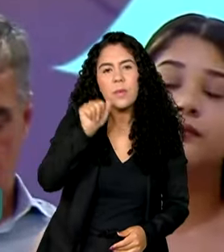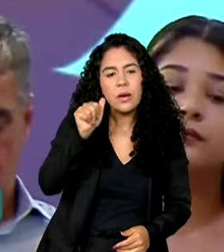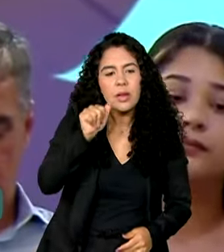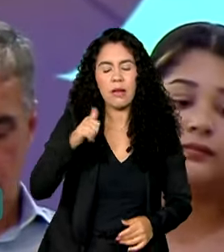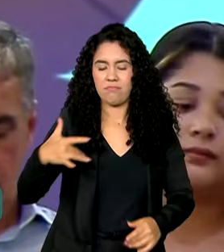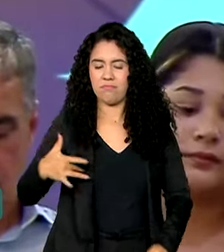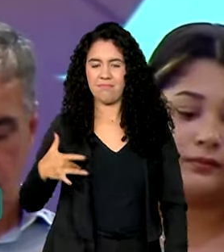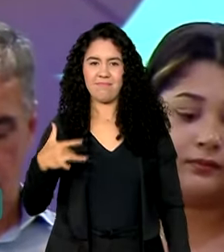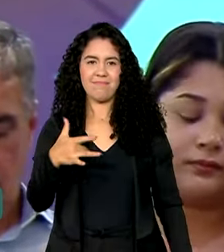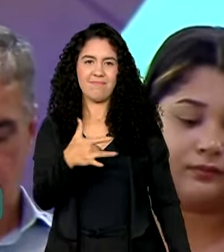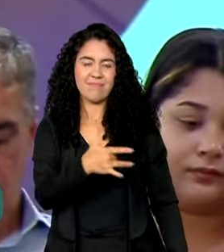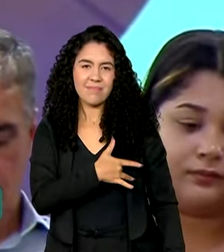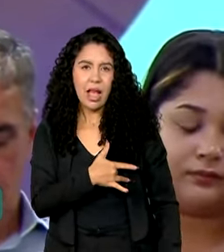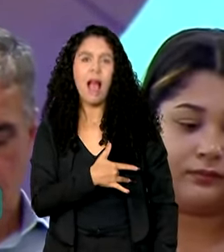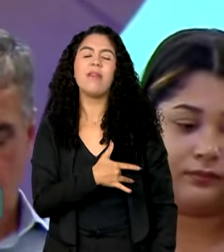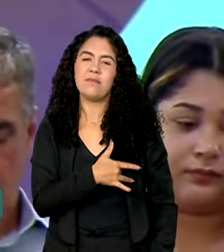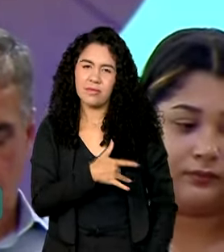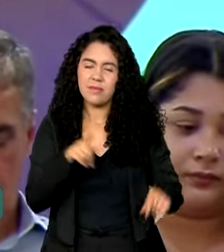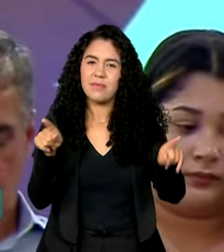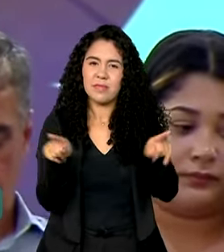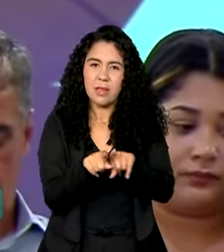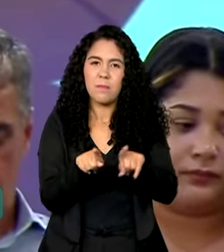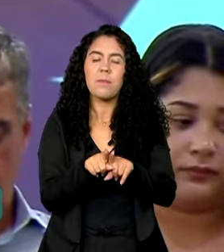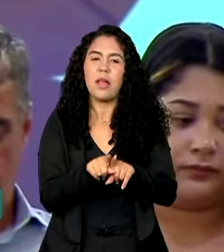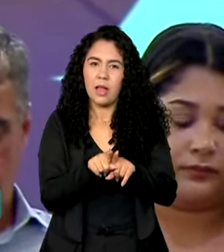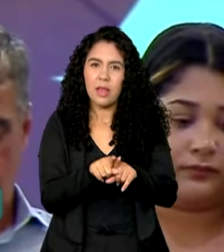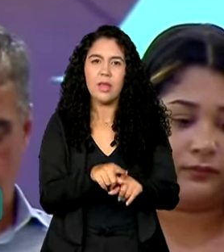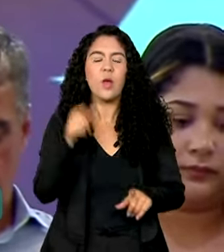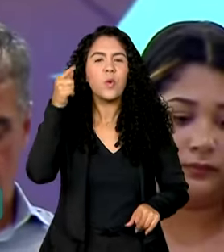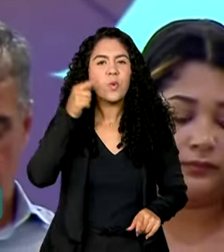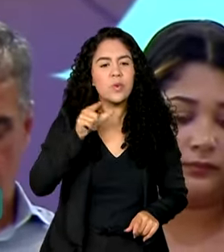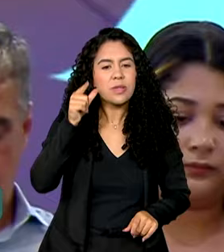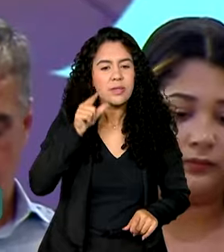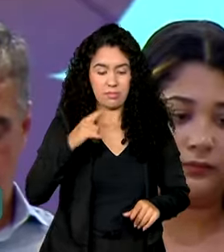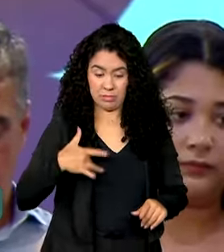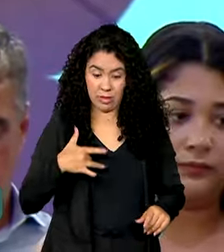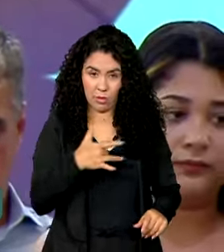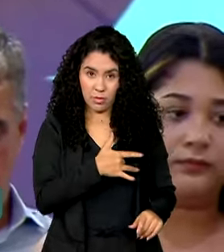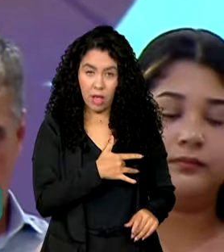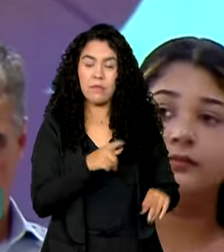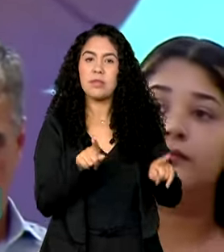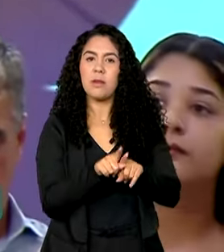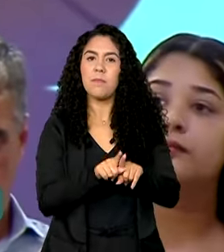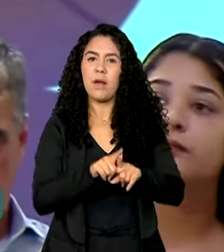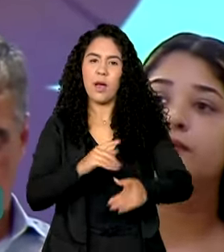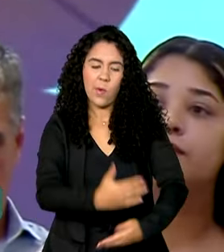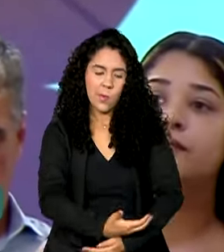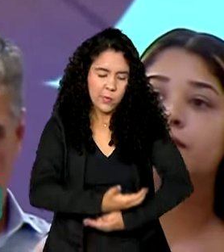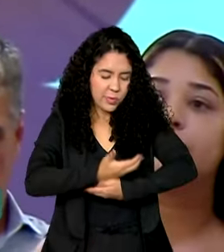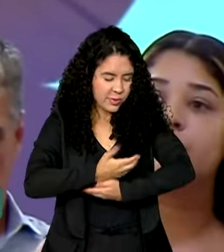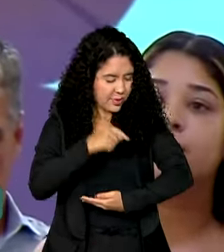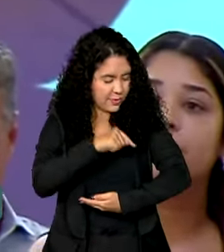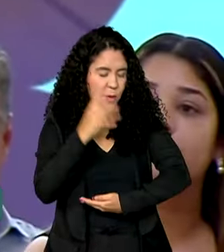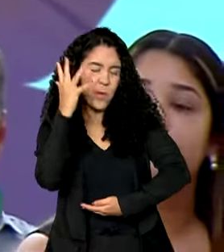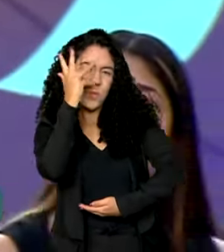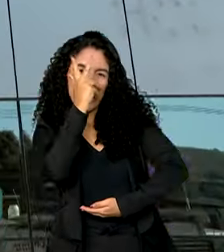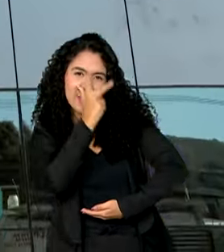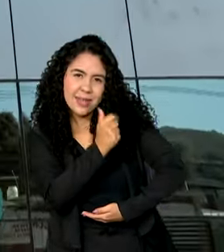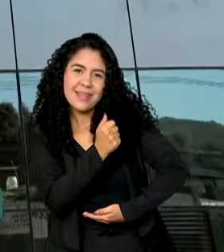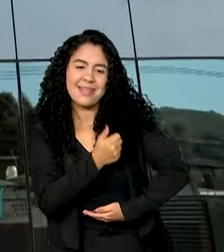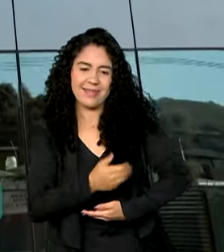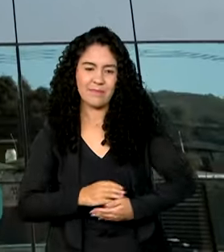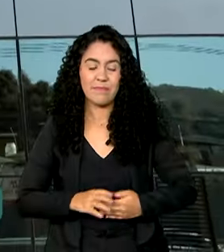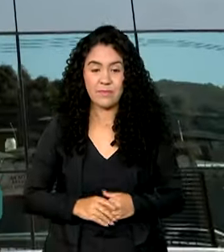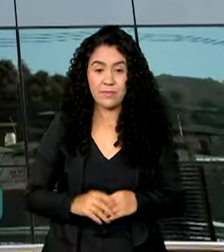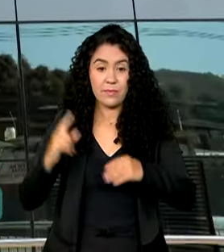saudável para o médico e saia de lá, além de saudável, com uma criança muito bonita no seu colo.